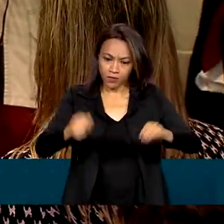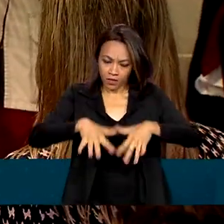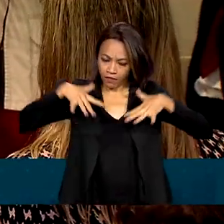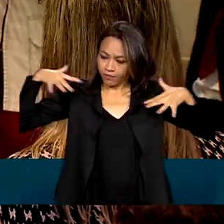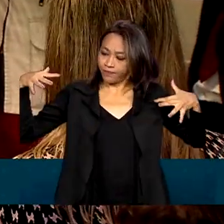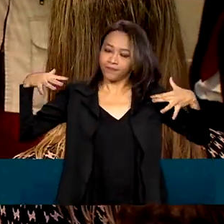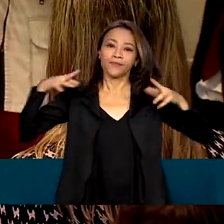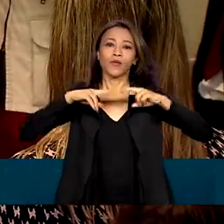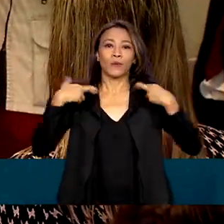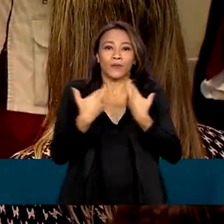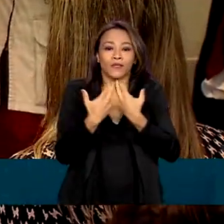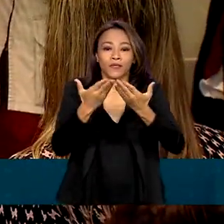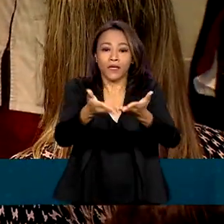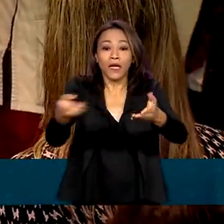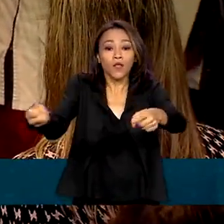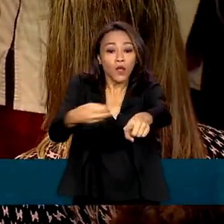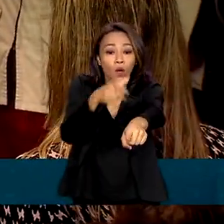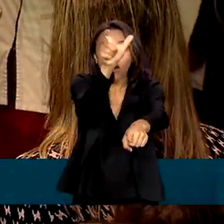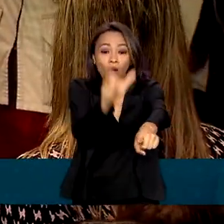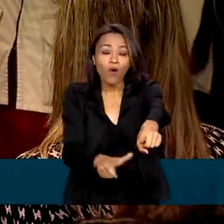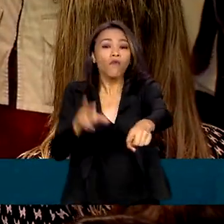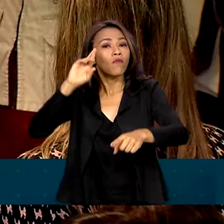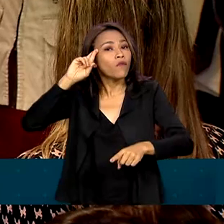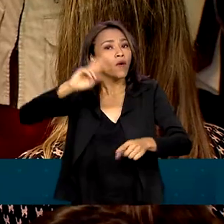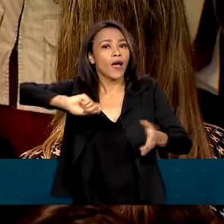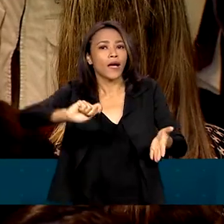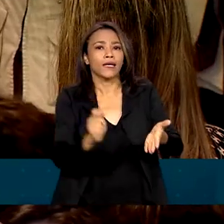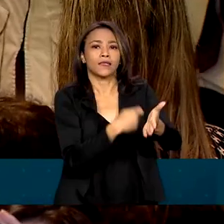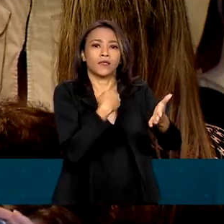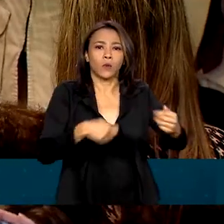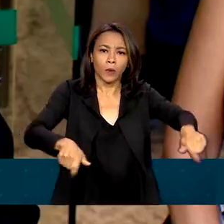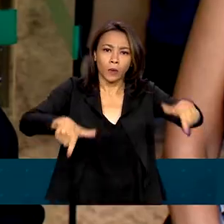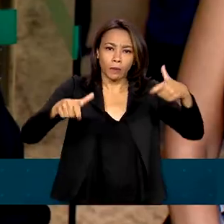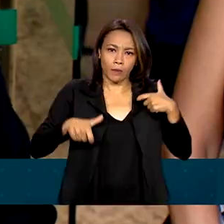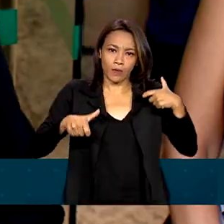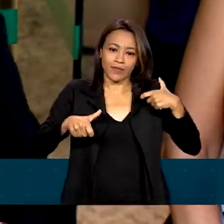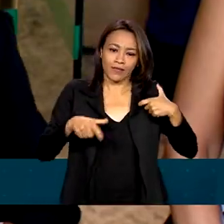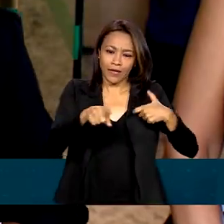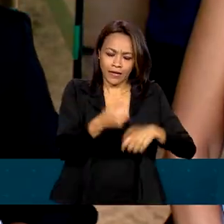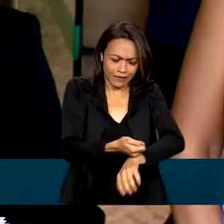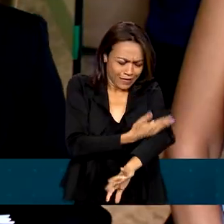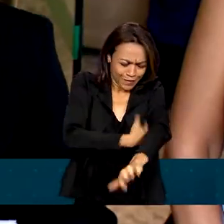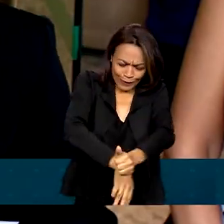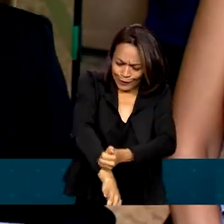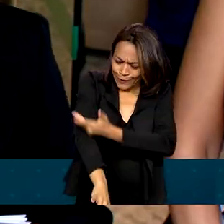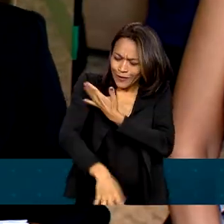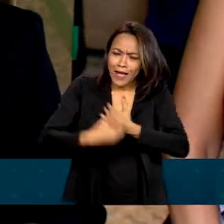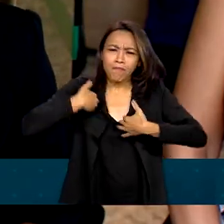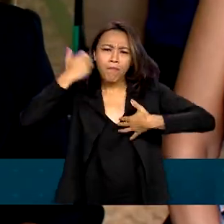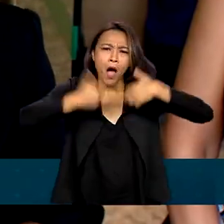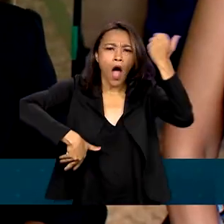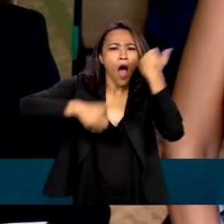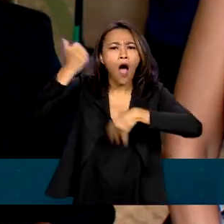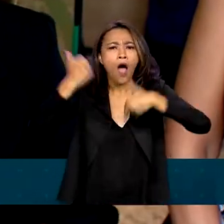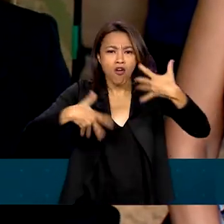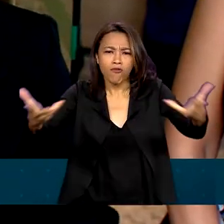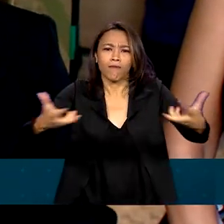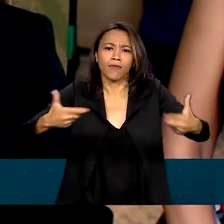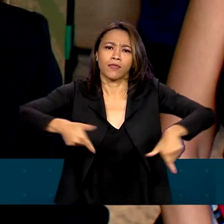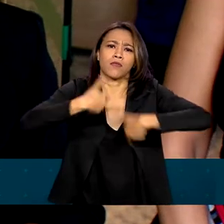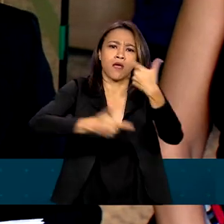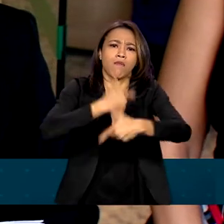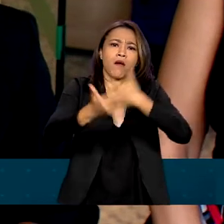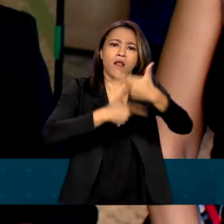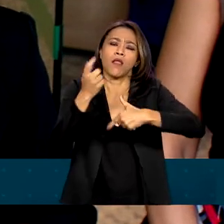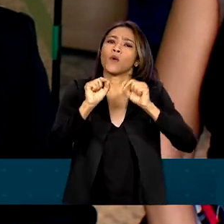reunidos, a nova diretora-presidenta assinou o termo de posse. Emocionada, disse que quer trabalhar para recuperar o